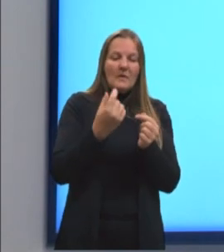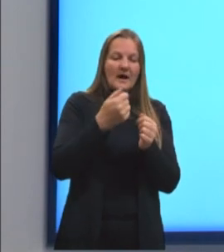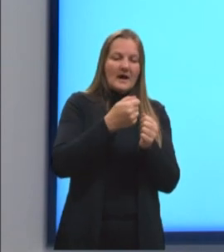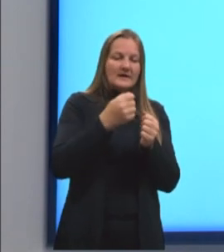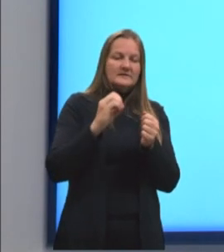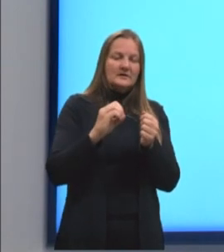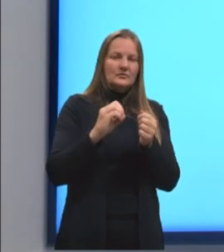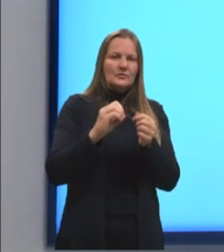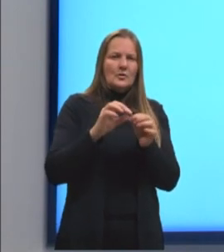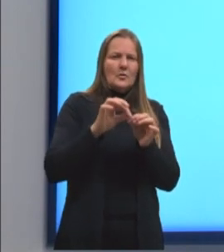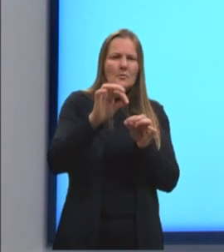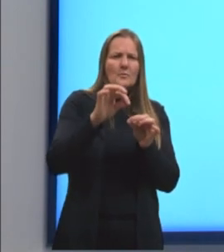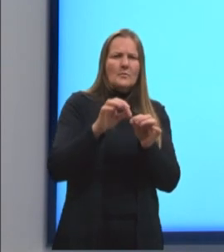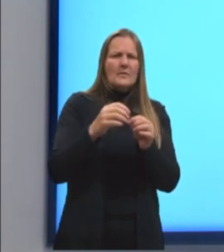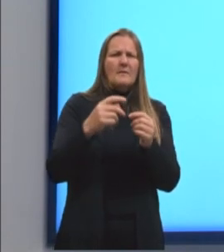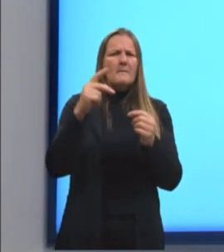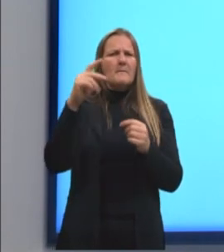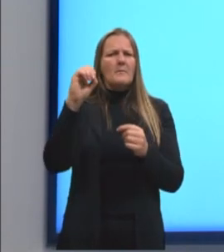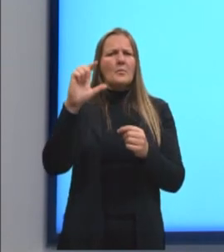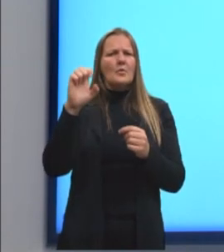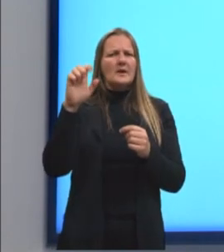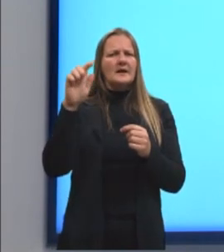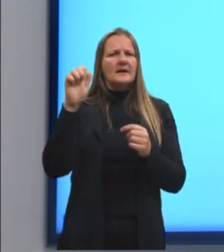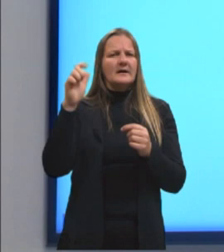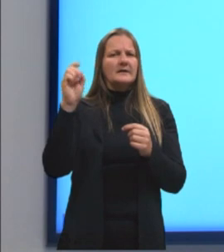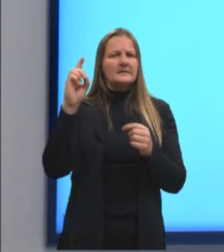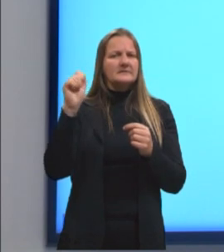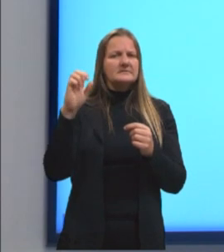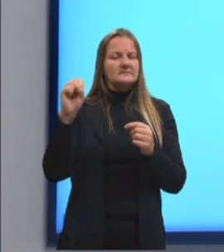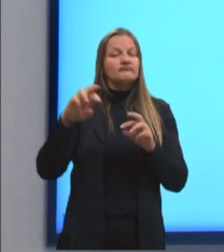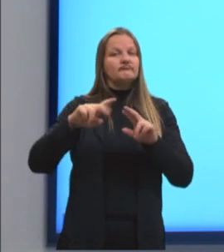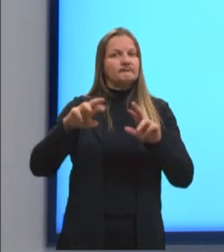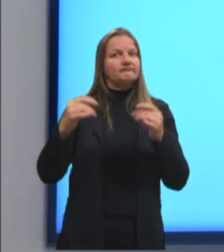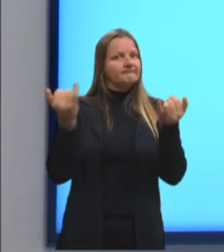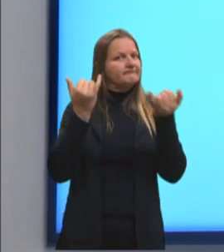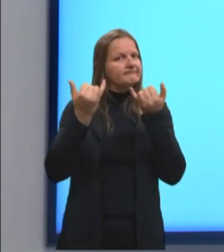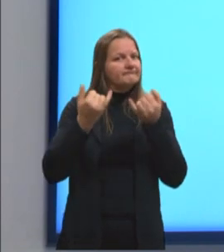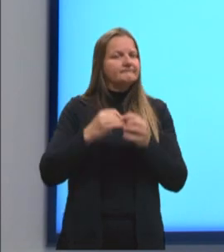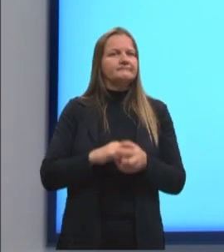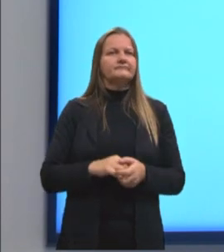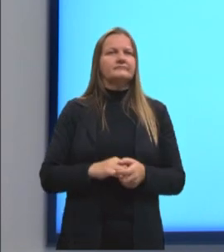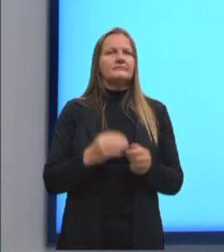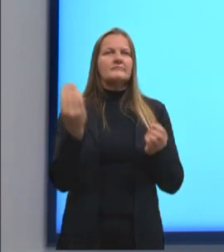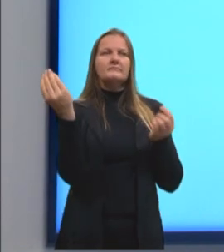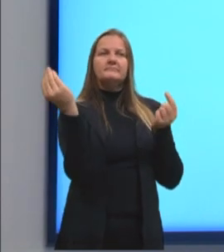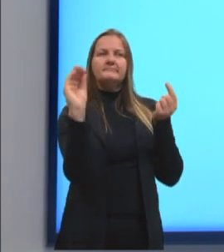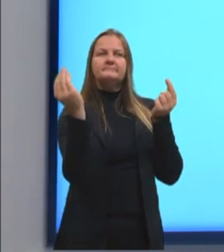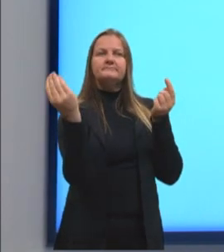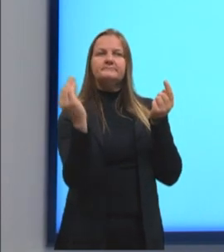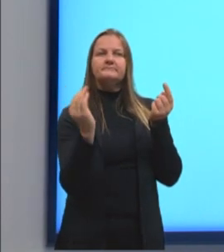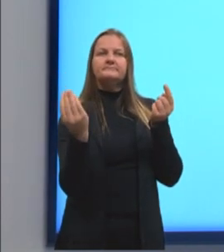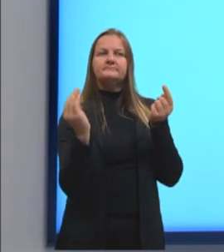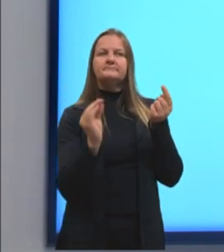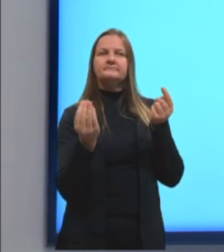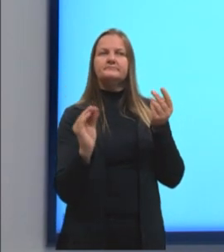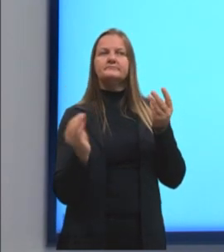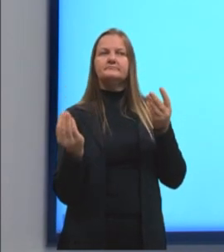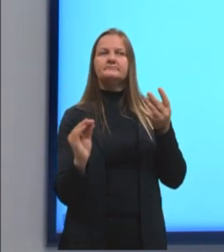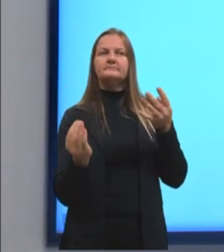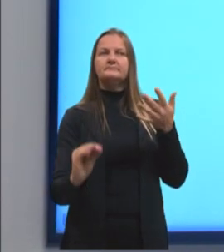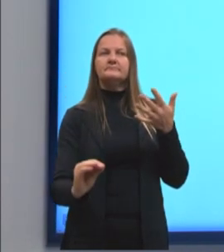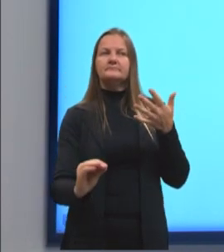mas está em polegadas. Então, são muitas informações. Aqui eu coloquei essas informações para a gente